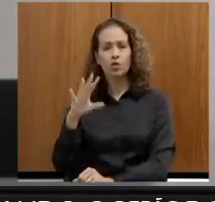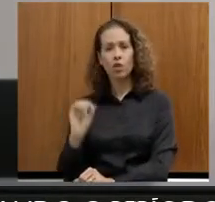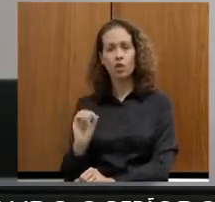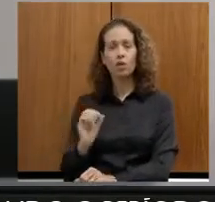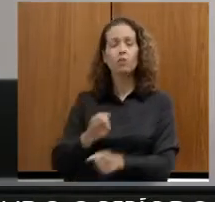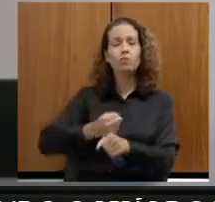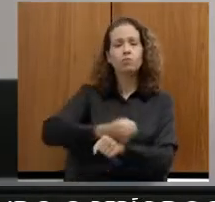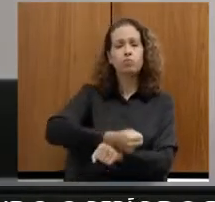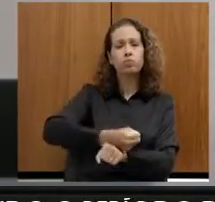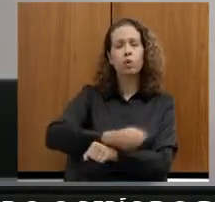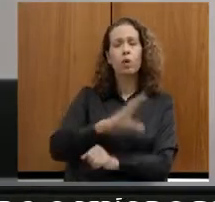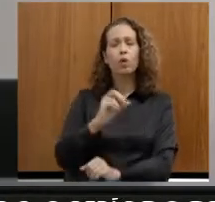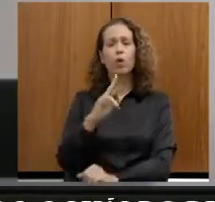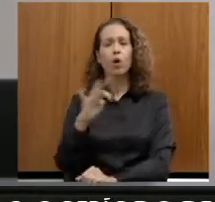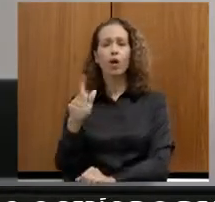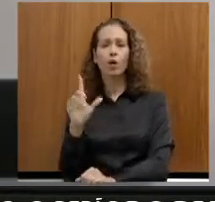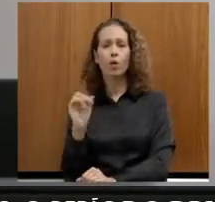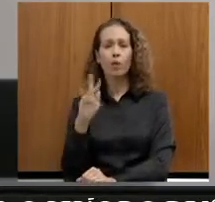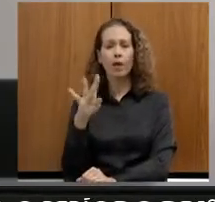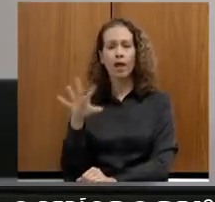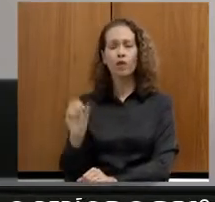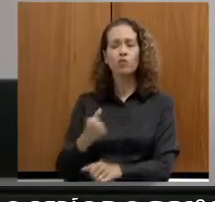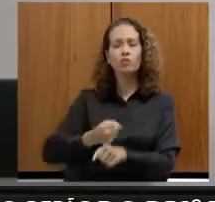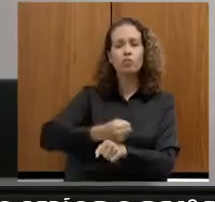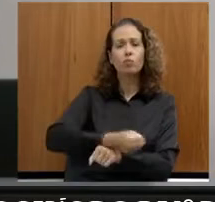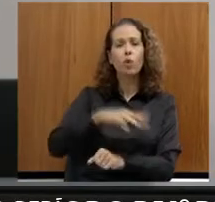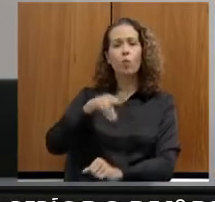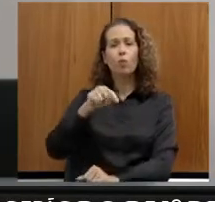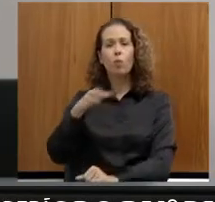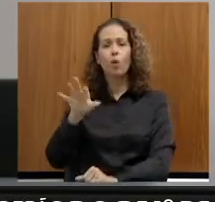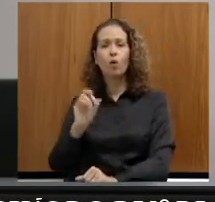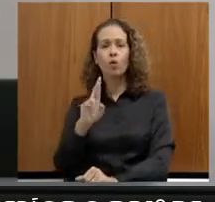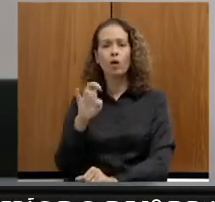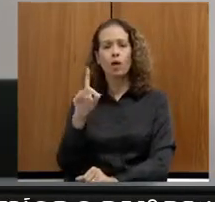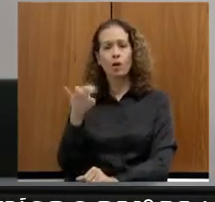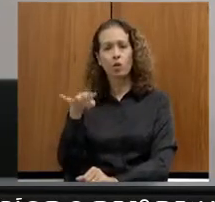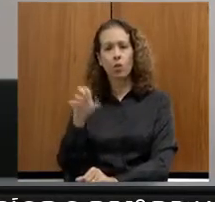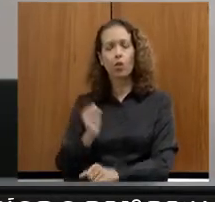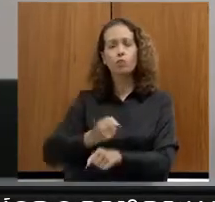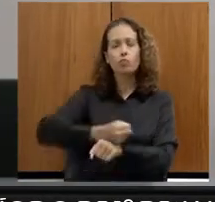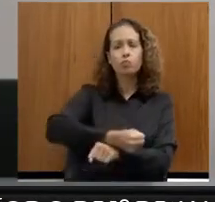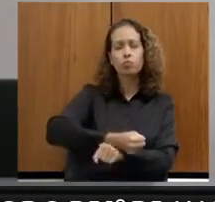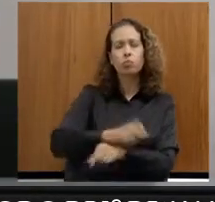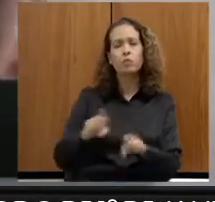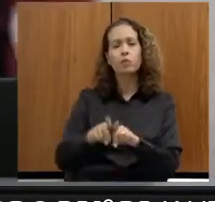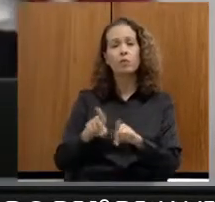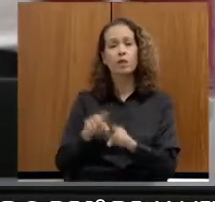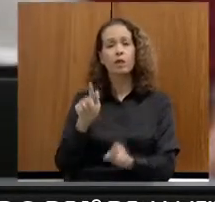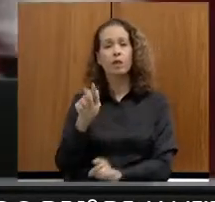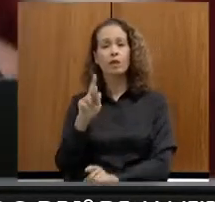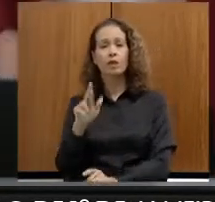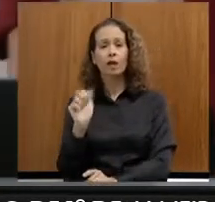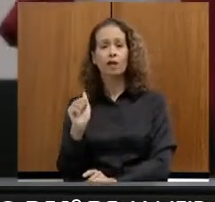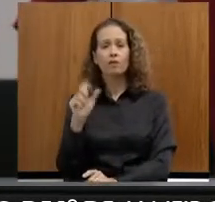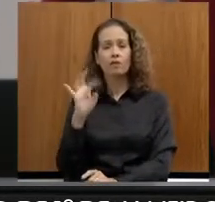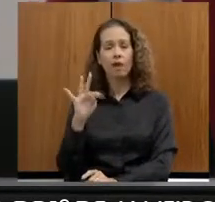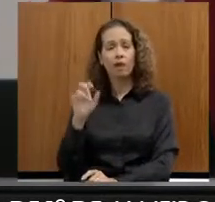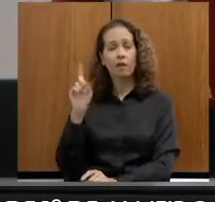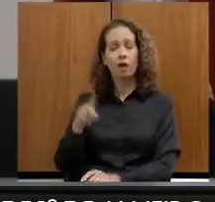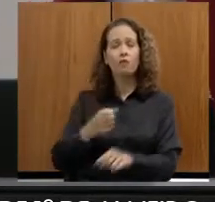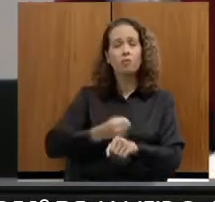Córrego do Brejo, Comunidade Quilombola Morredondo, Comunidade Quilombola Gravatar, Comunidade Quilombola